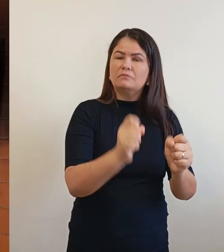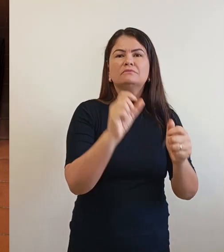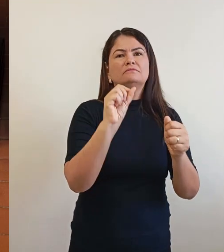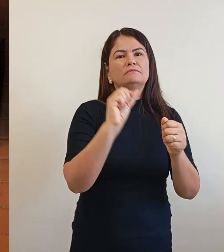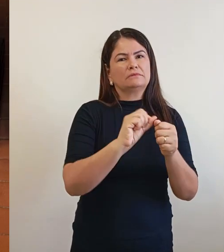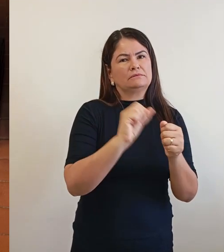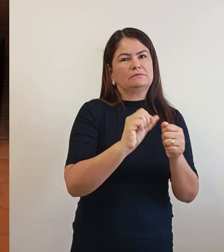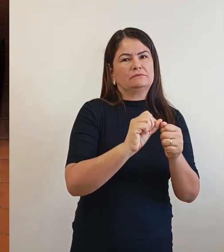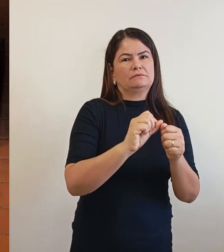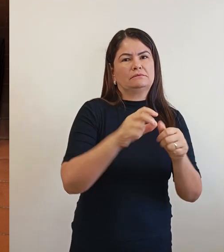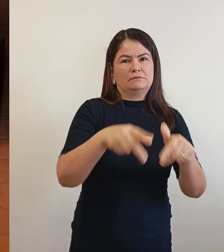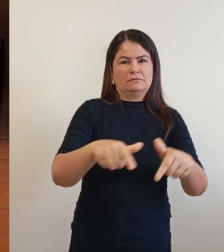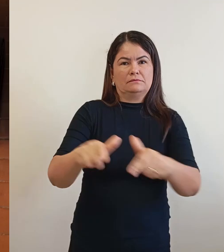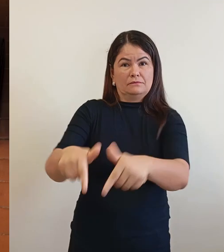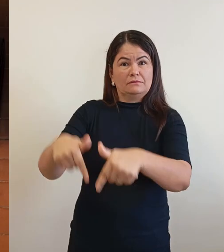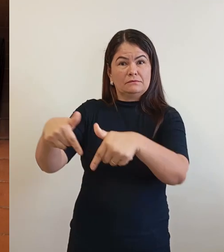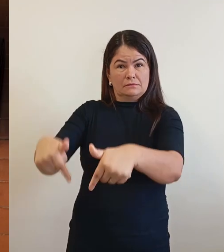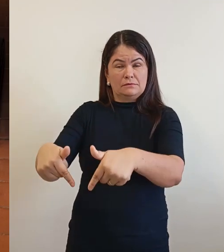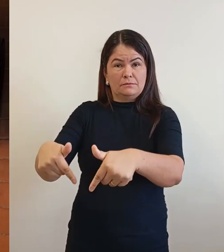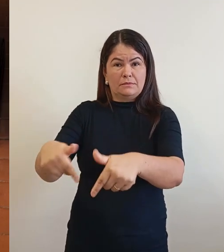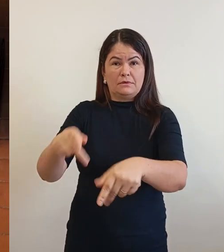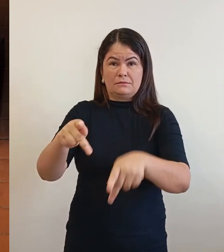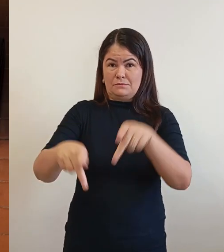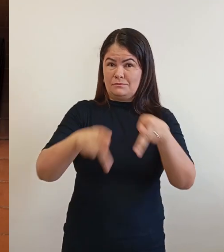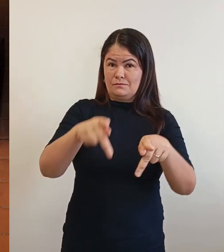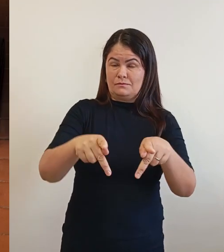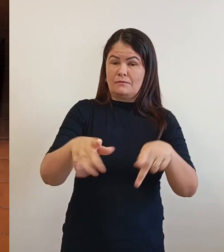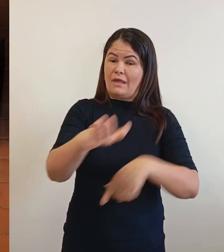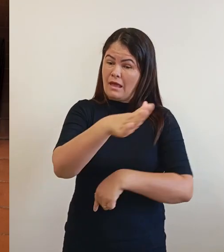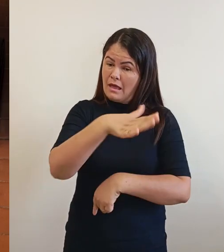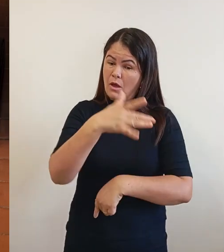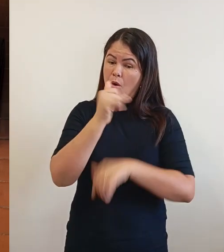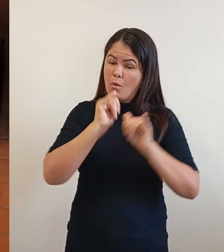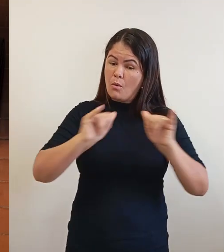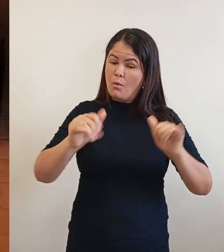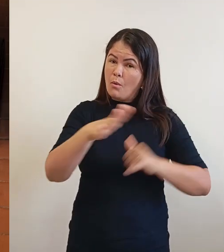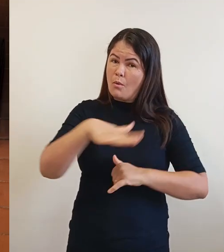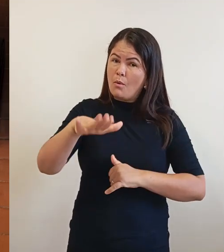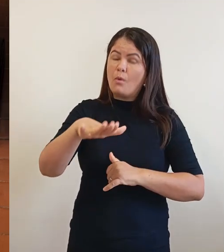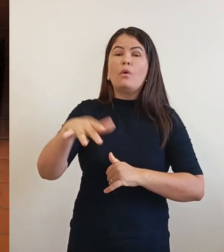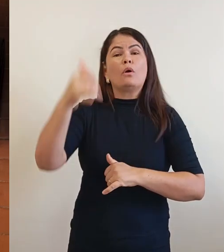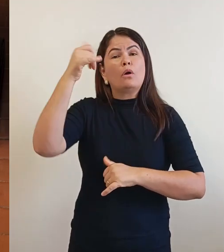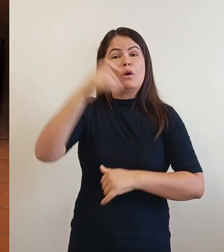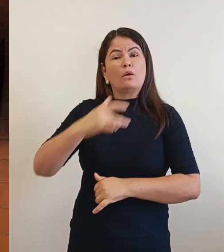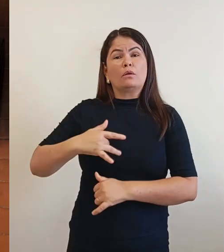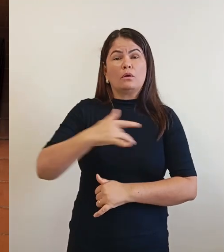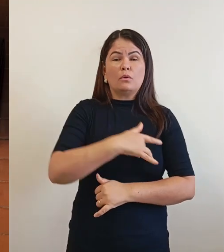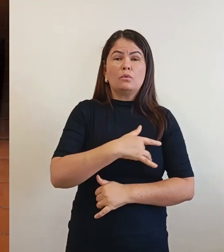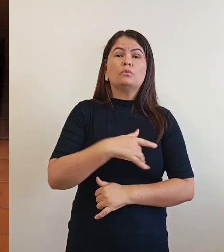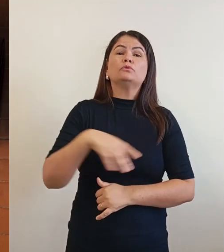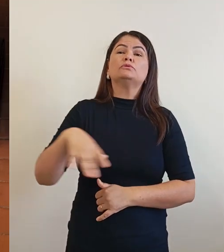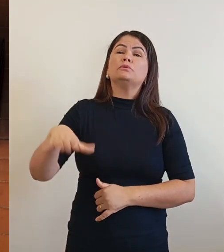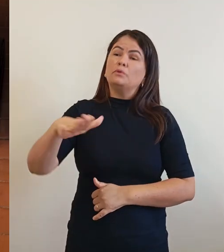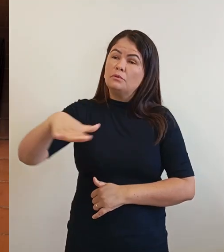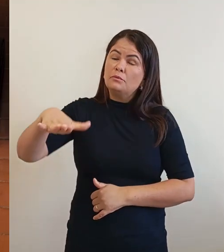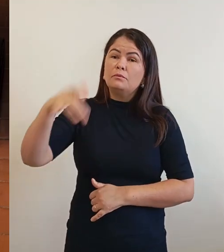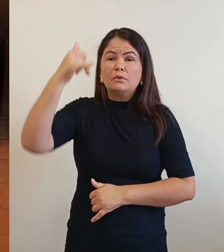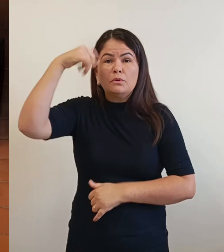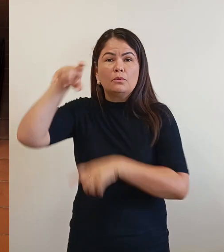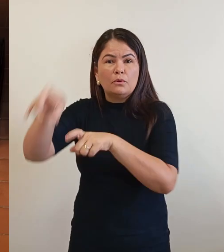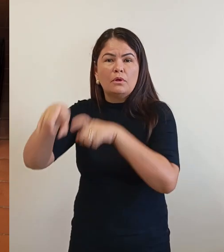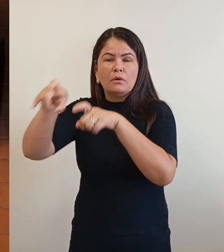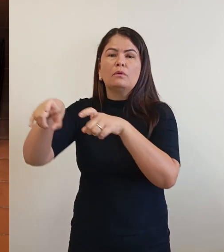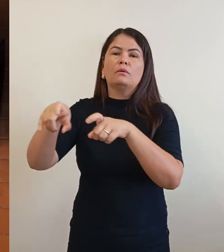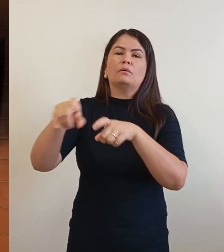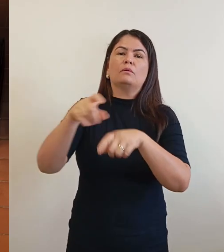dizendo lá no meio rural. Então, gente, as pessoas vão ser acolhidas. A nossa aluna aqui, que é de Itapuranga, ela era